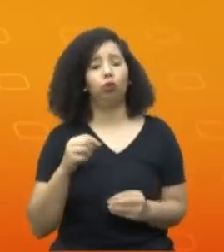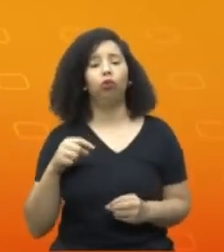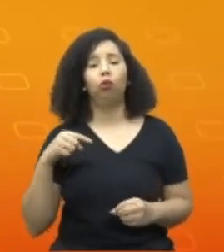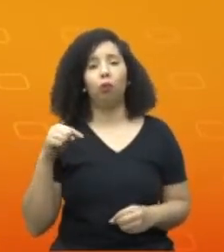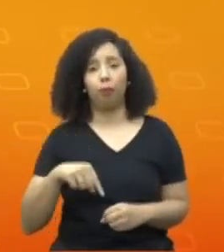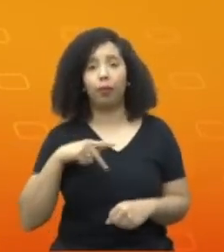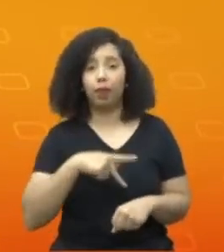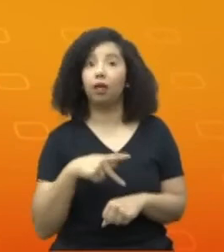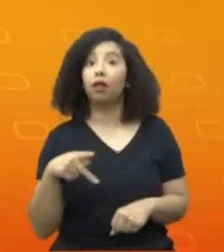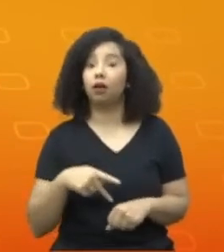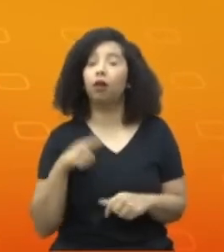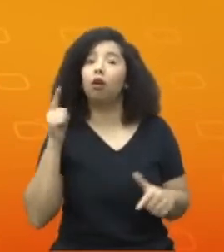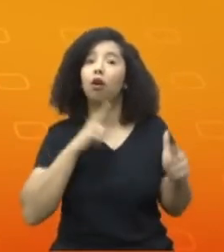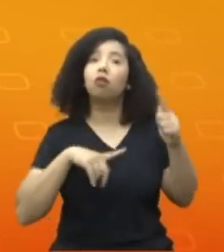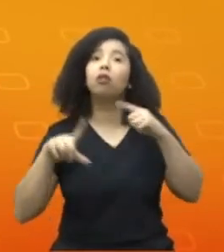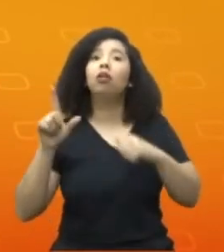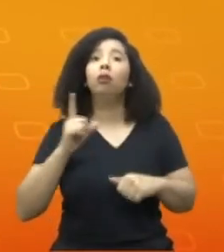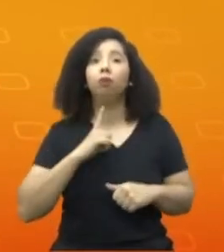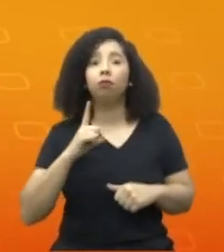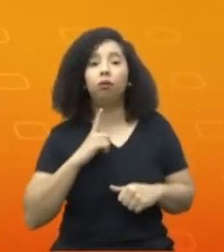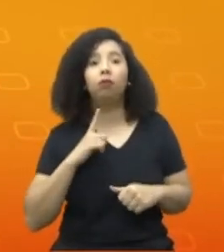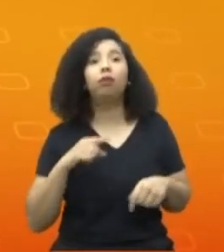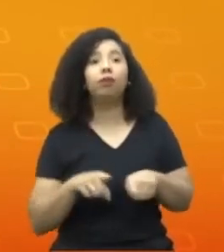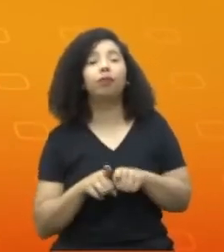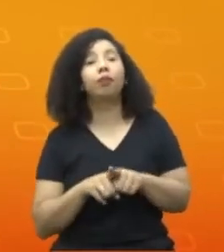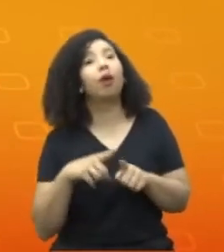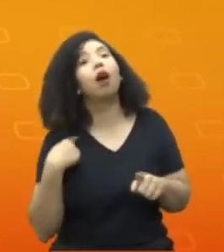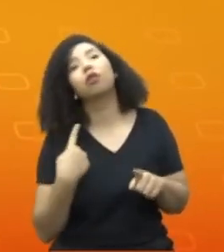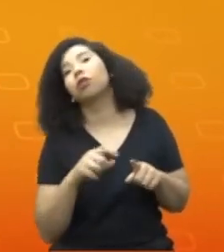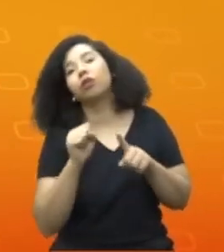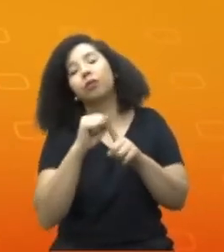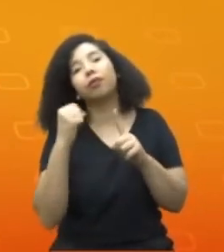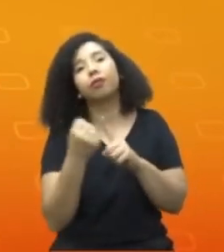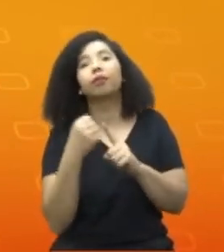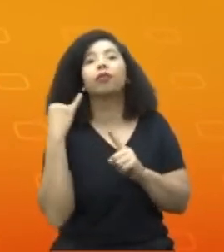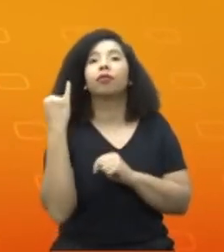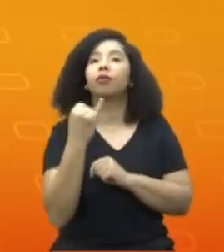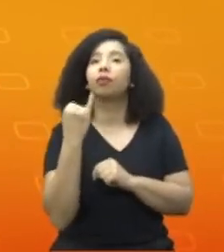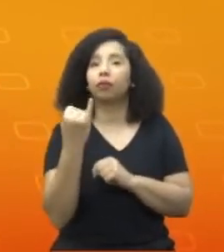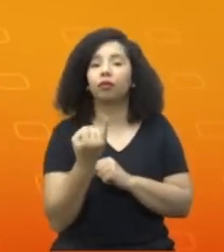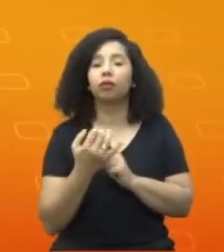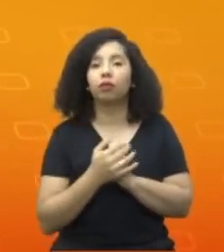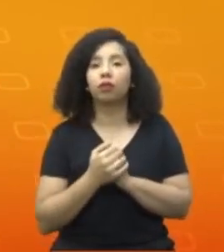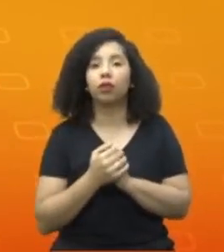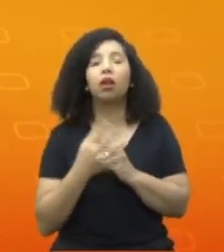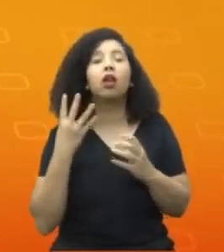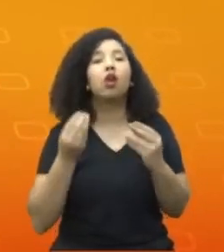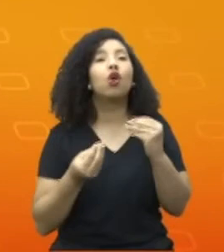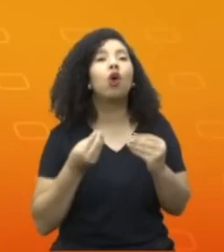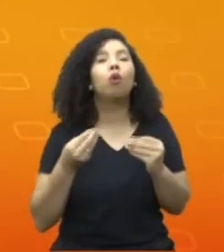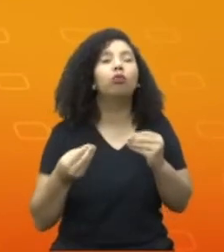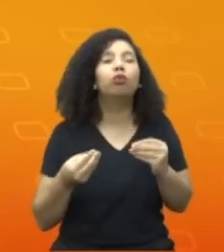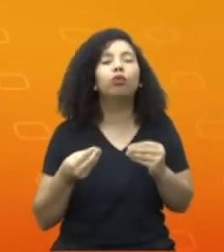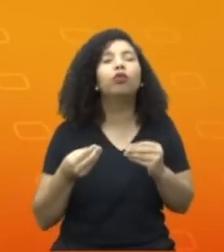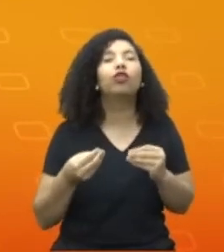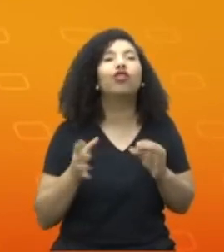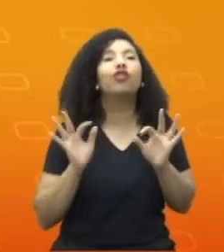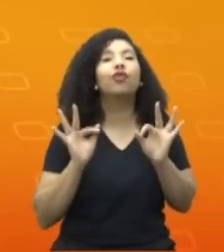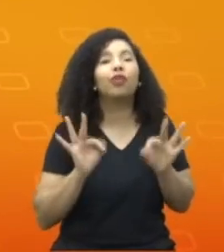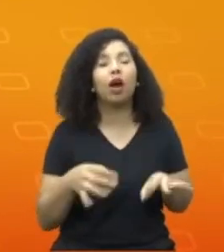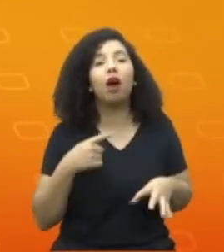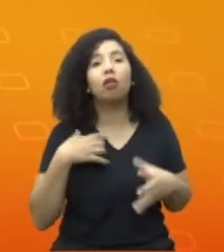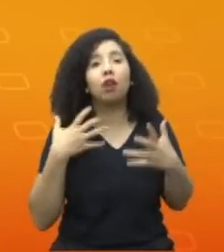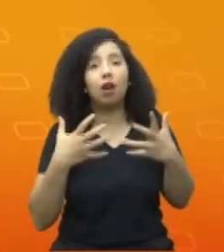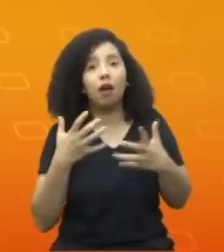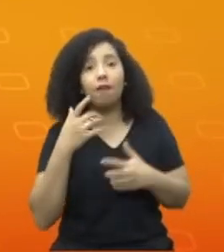para a nossa sociedade, a importância disso. E como mensagem final, eu queria destacar dois pontos, Fini.